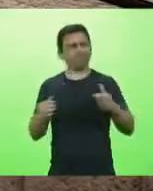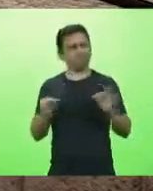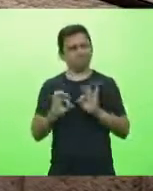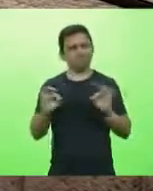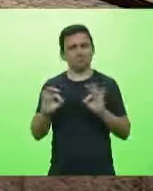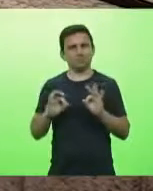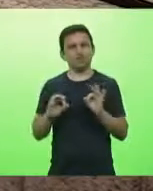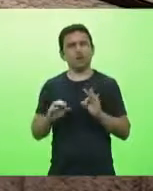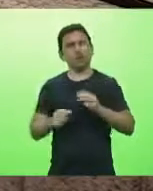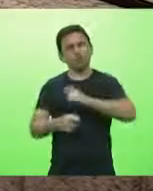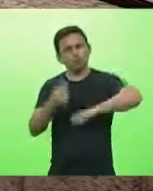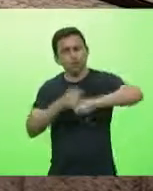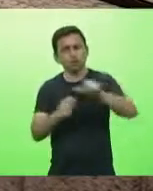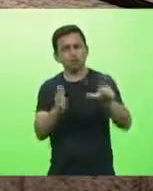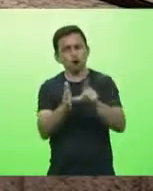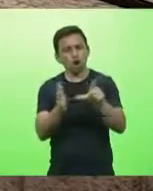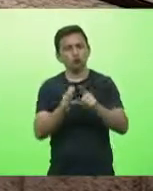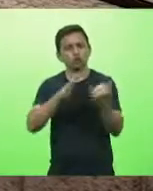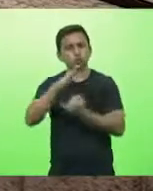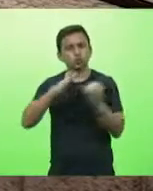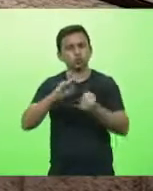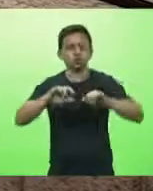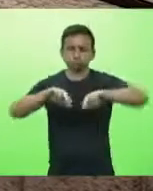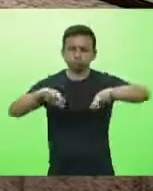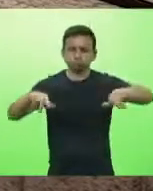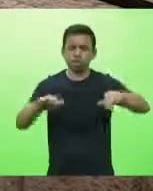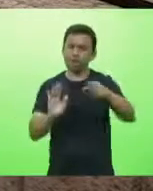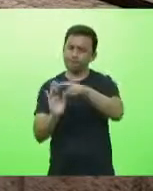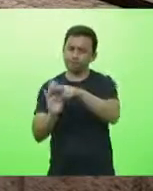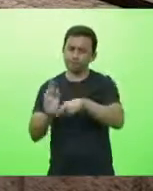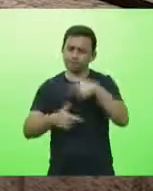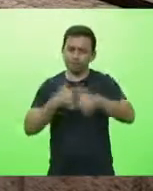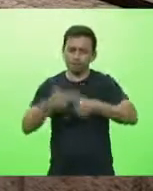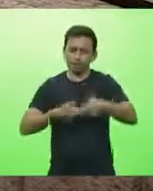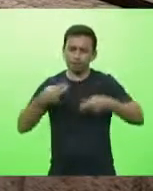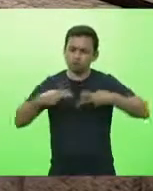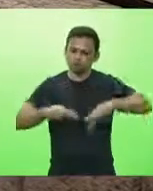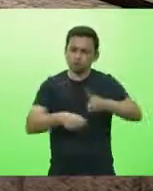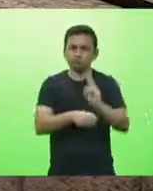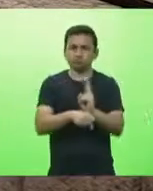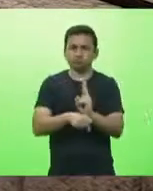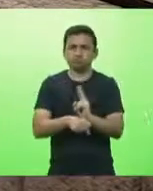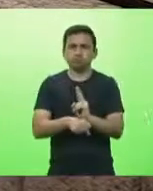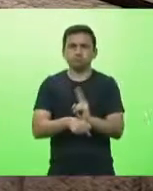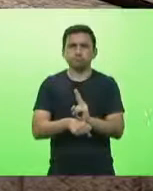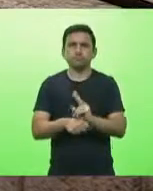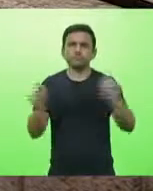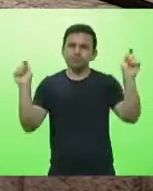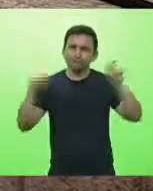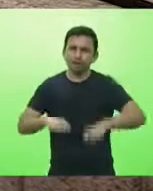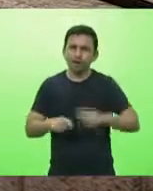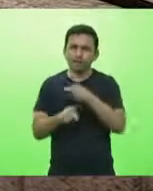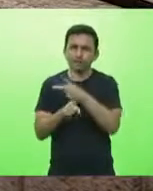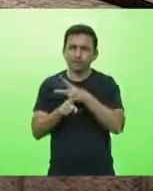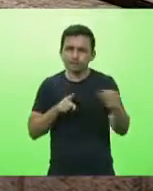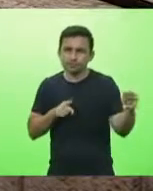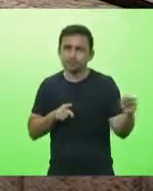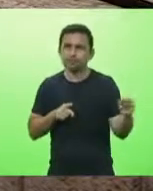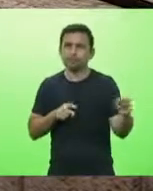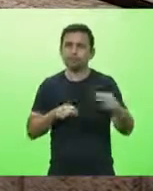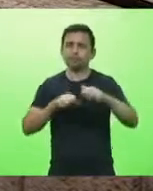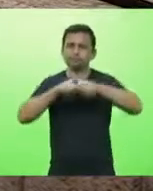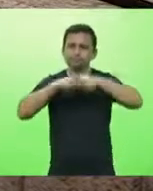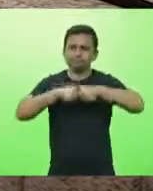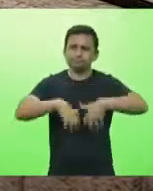comércio a indústria trabalhar com todo regramento com fiscalização nós podemos sim vencer essa pandemia podemos